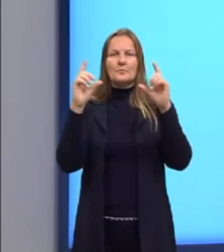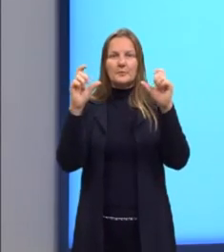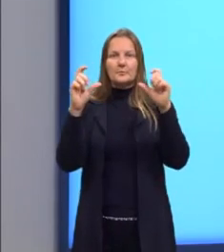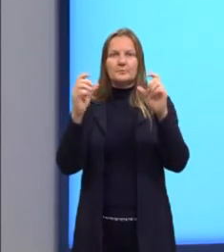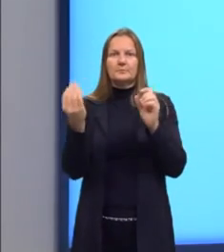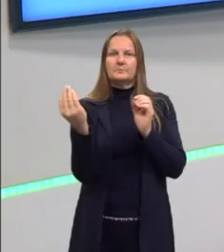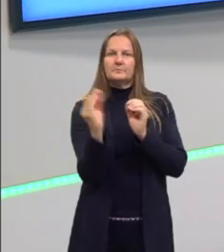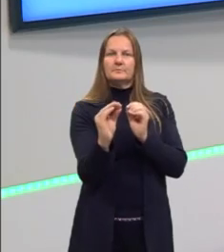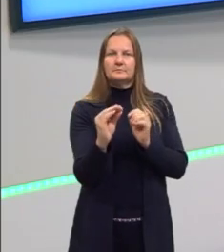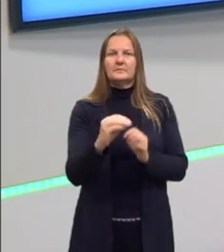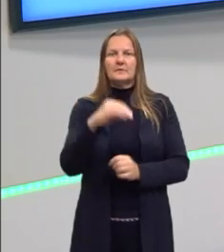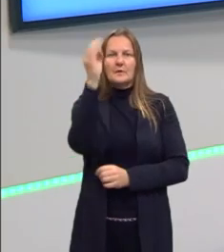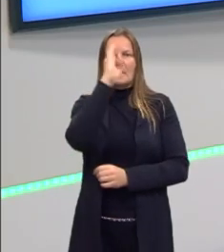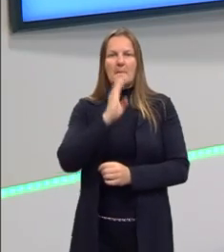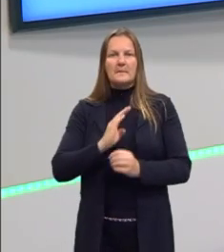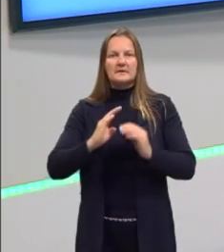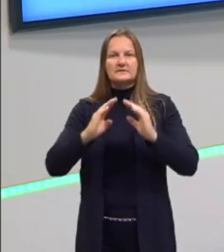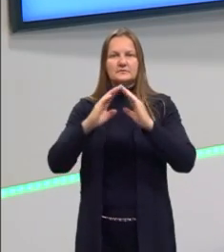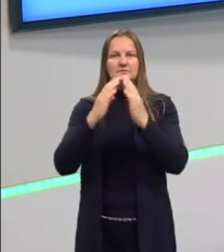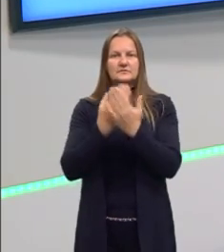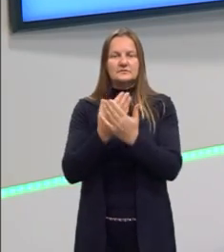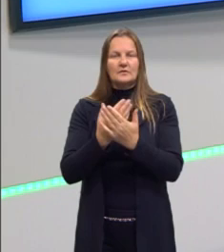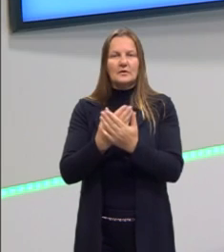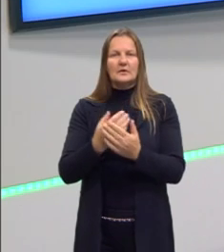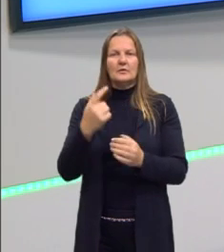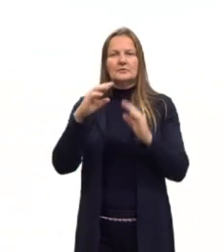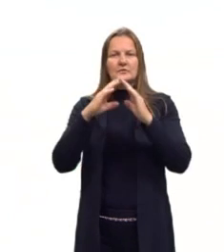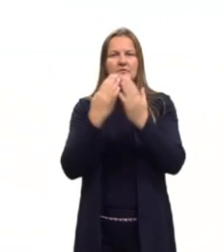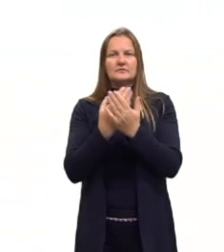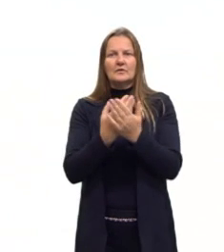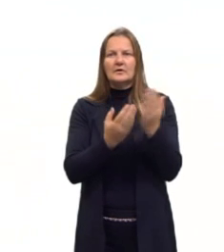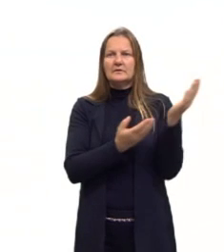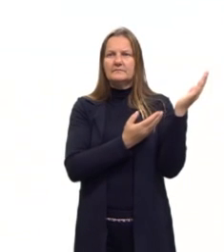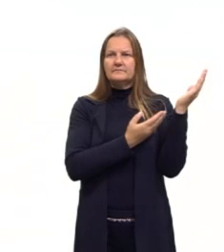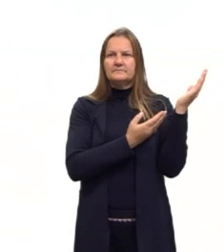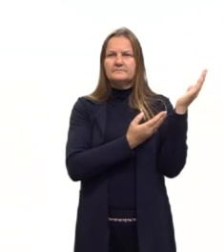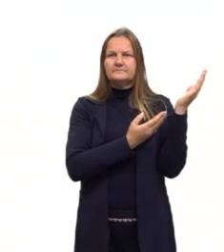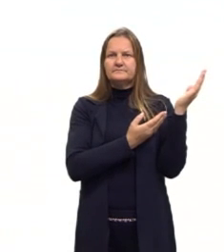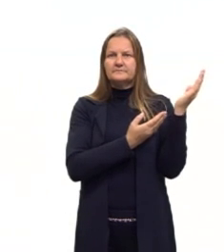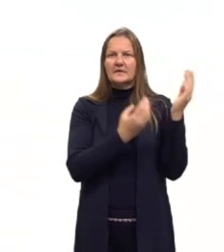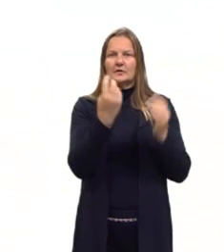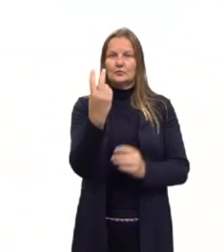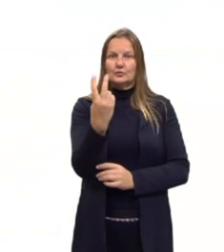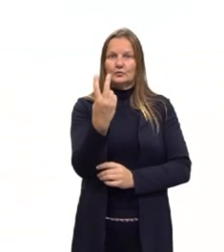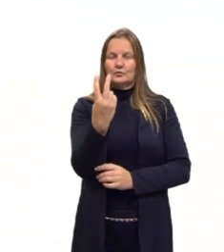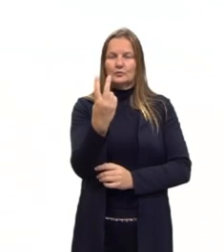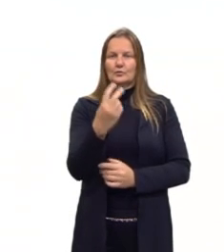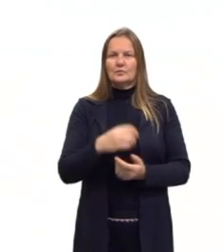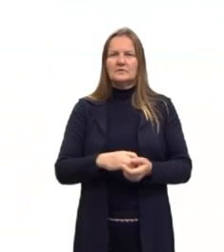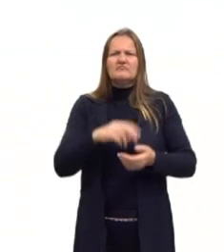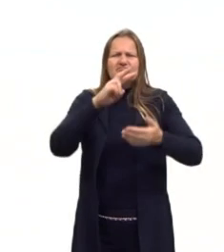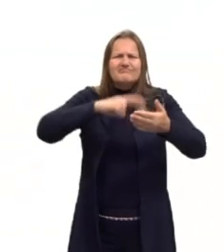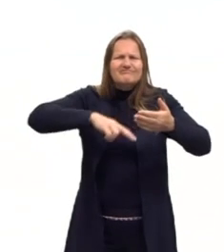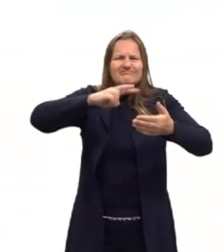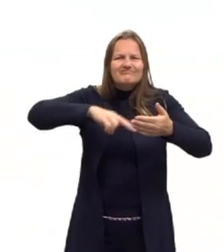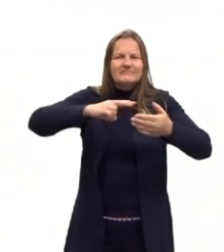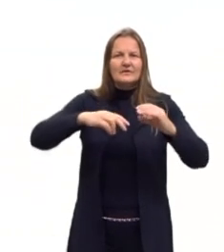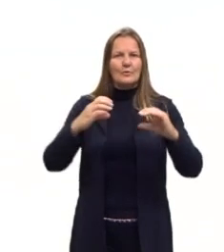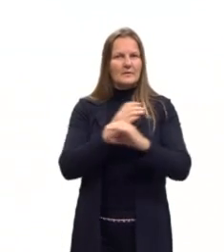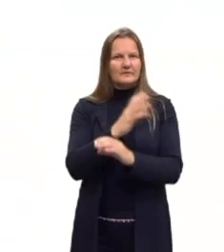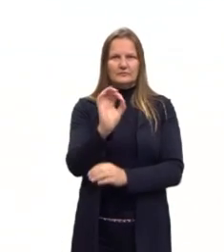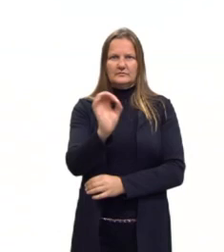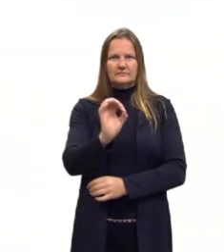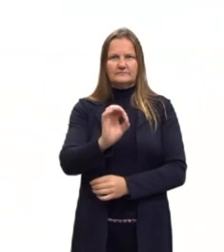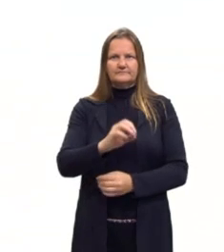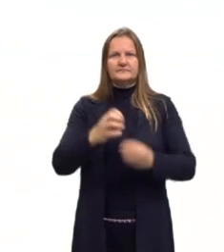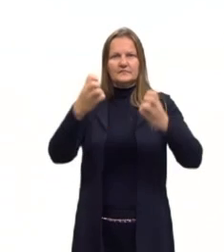Um é do Brasil Escola e o outro é do Escola Kids. São dois prints. Eu não vou ler eles inteiramente